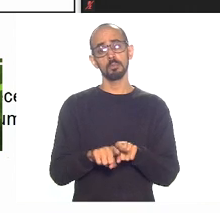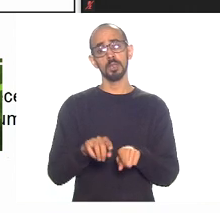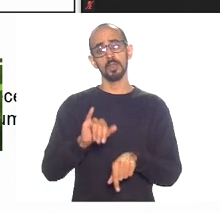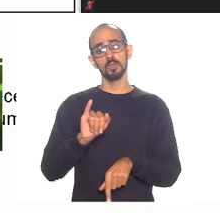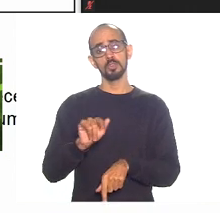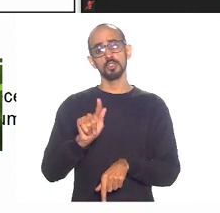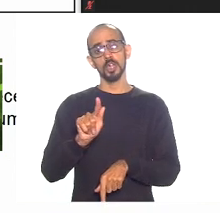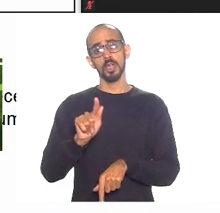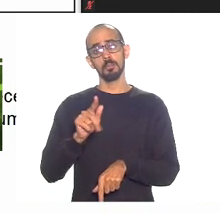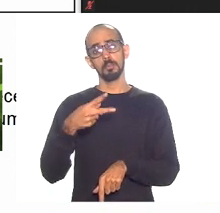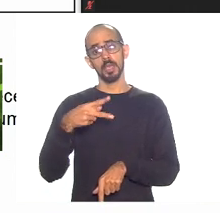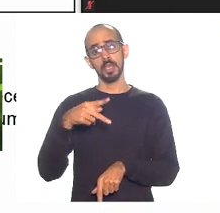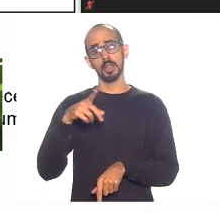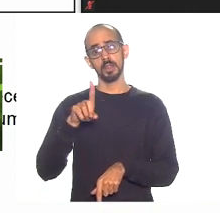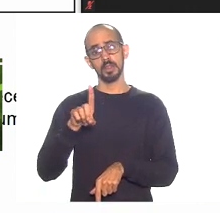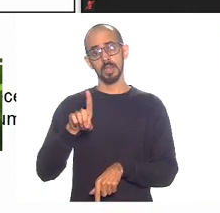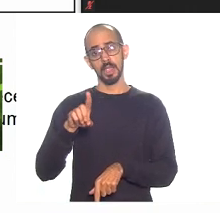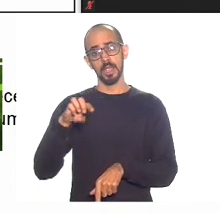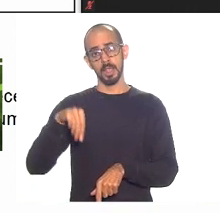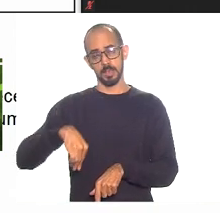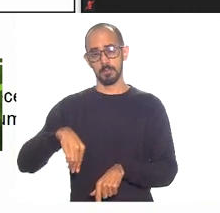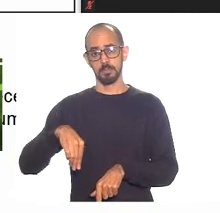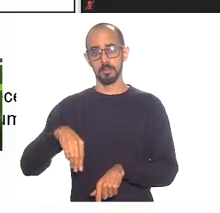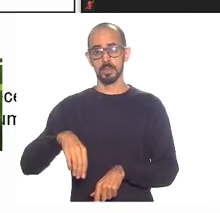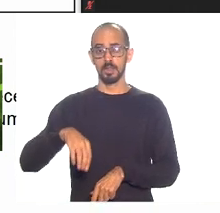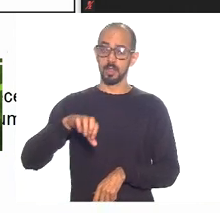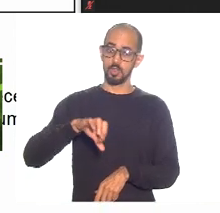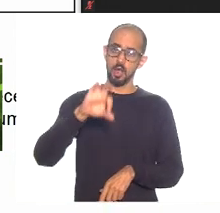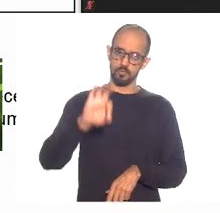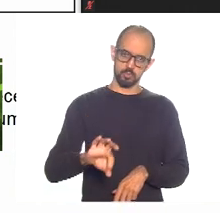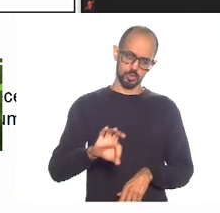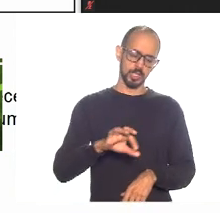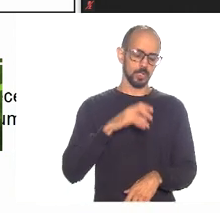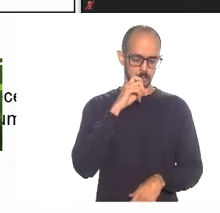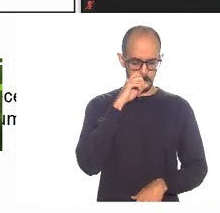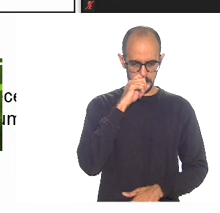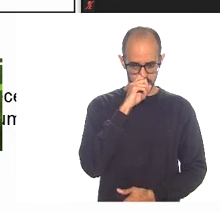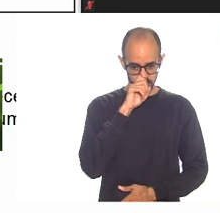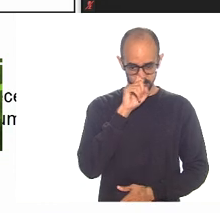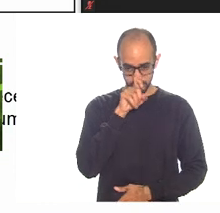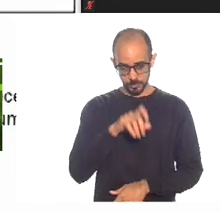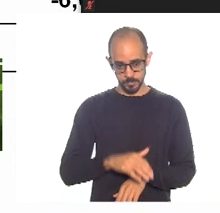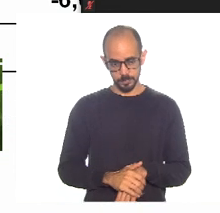Enfim, eu acho que pode ser uma luta política importante, correta e justa. Pode, Henrique.